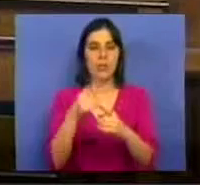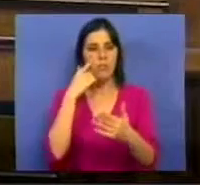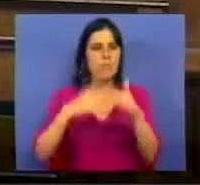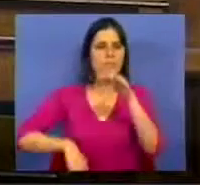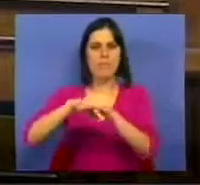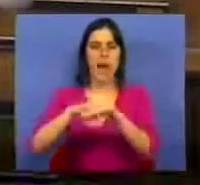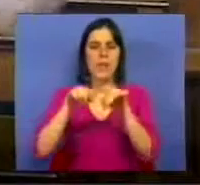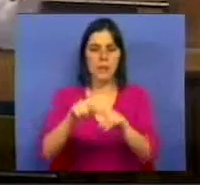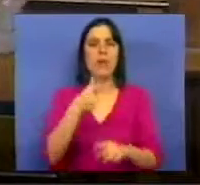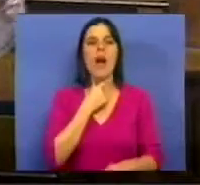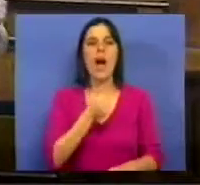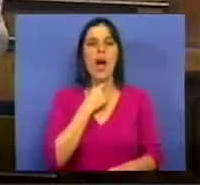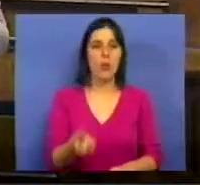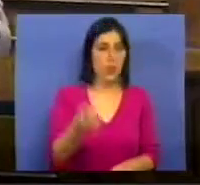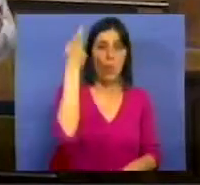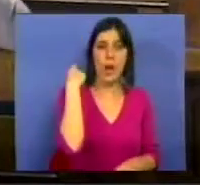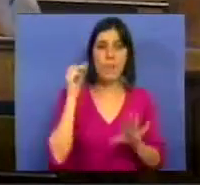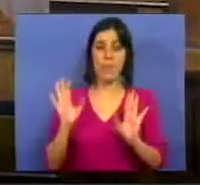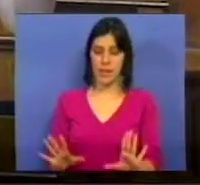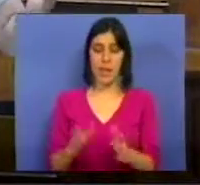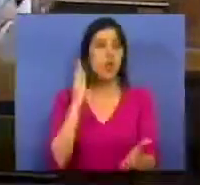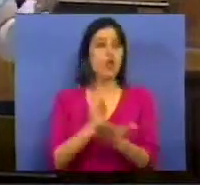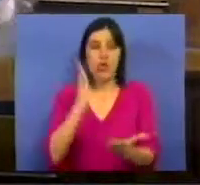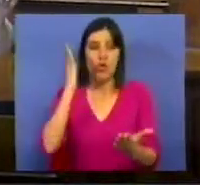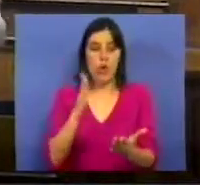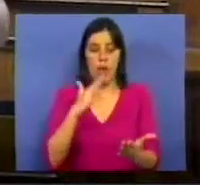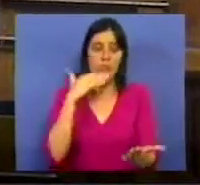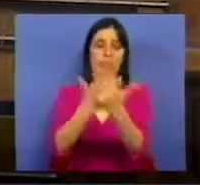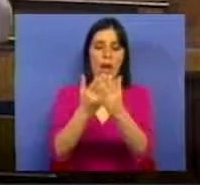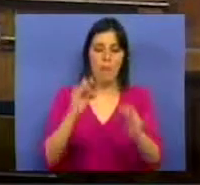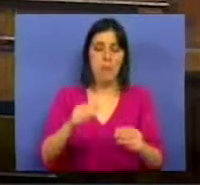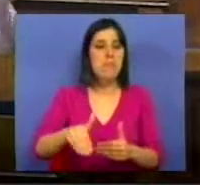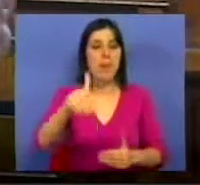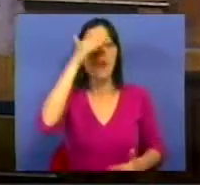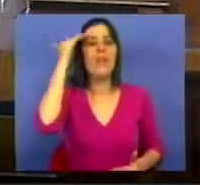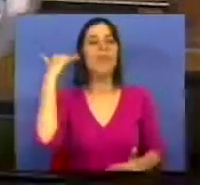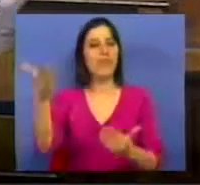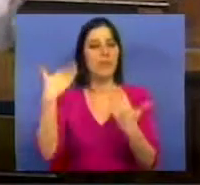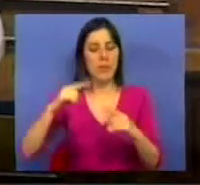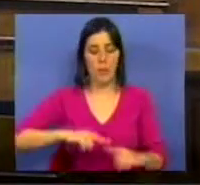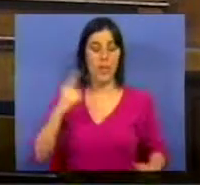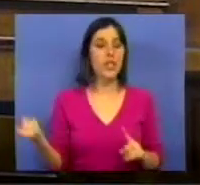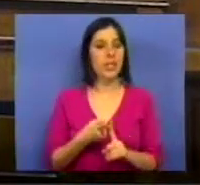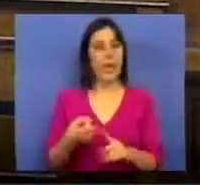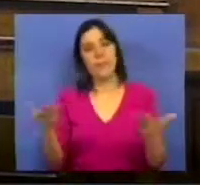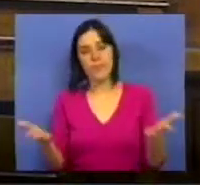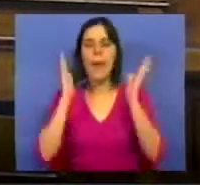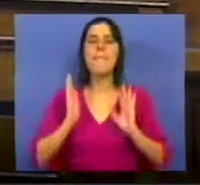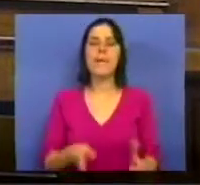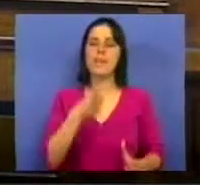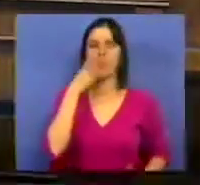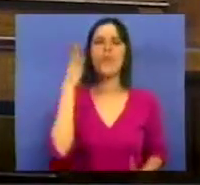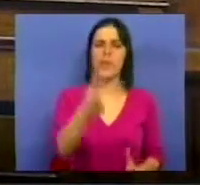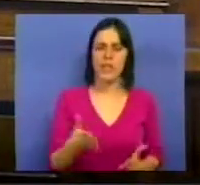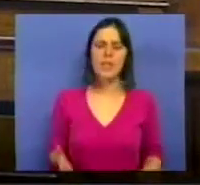máximo em agosto do ano passado. E só vai ter efeitos lá para o verão também deste ano. Por isso é preciso dizer